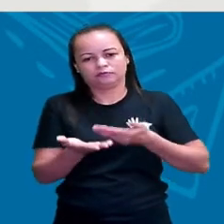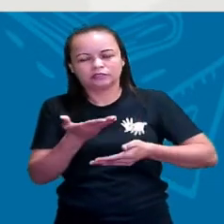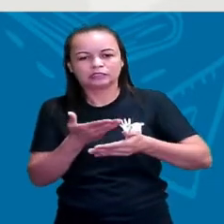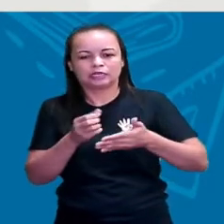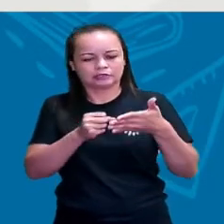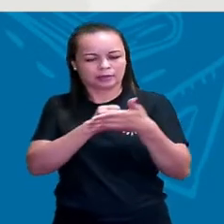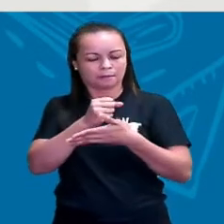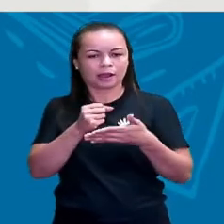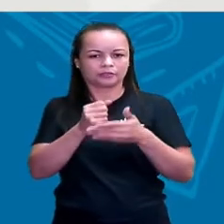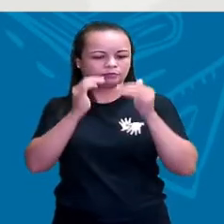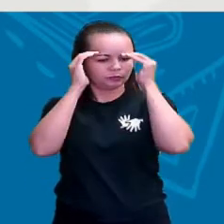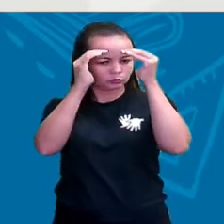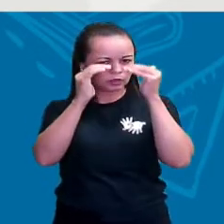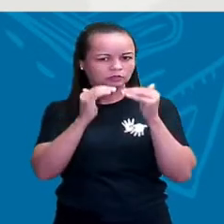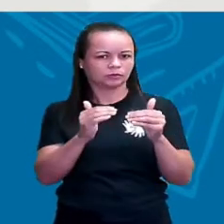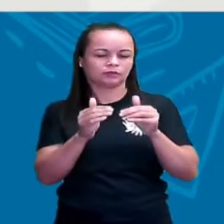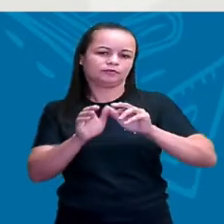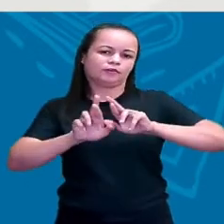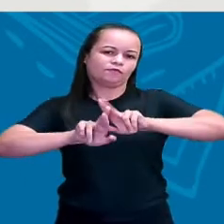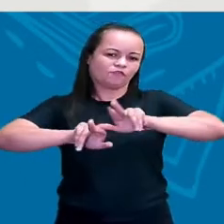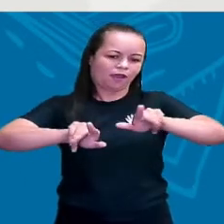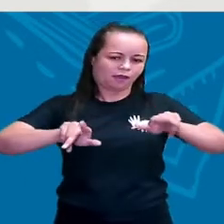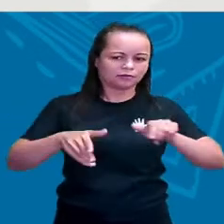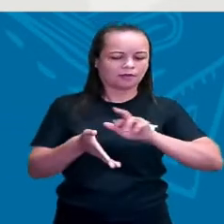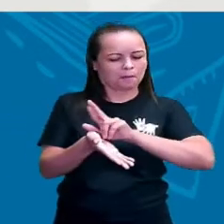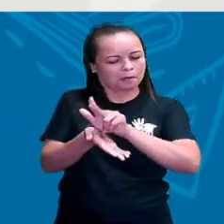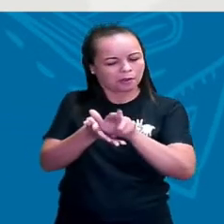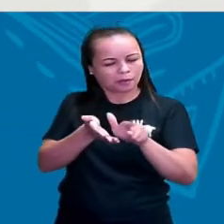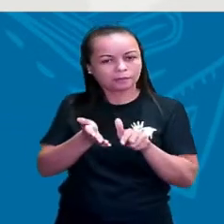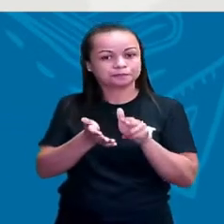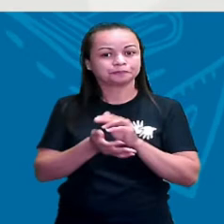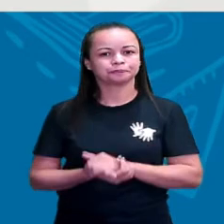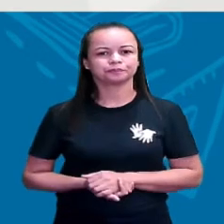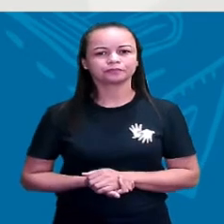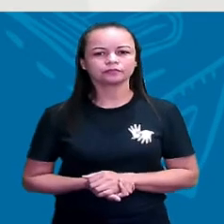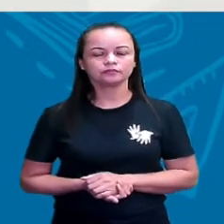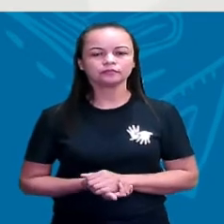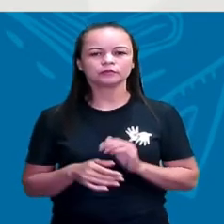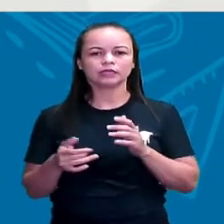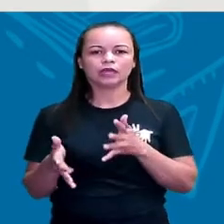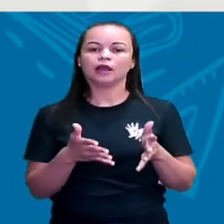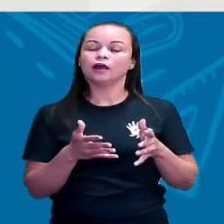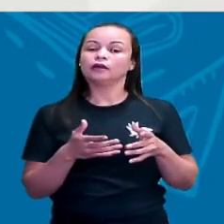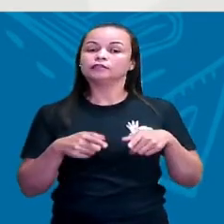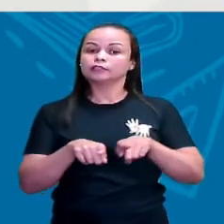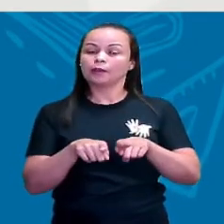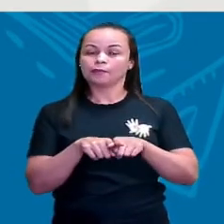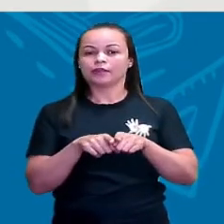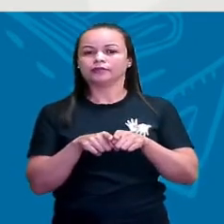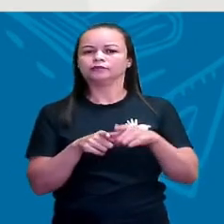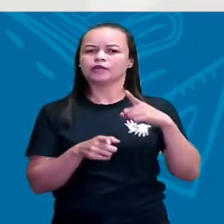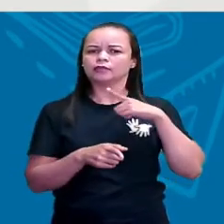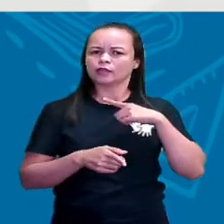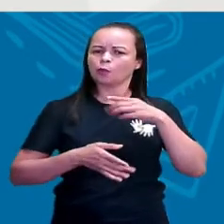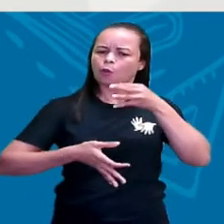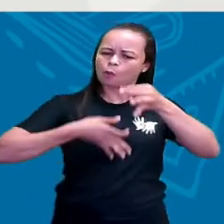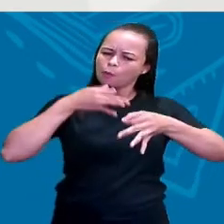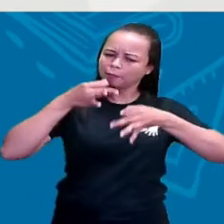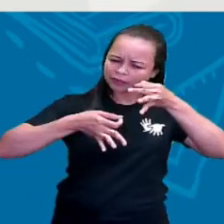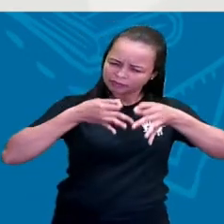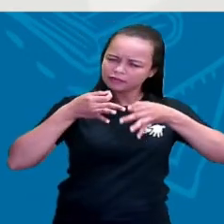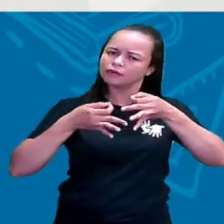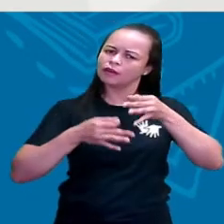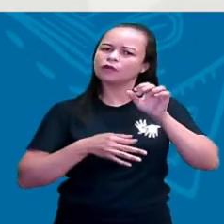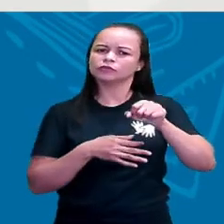gente poder respeitar essa diversidade. Além disso, da gente poder ter um poder de crítica dentro do